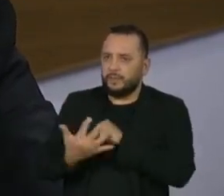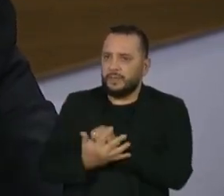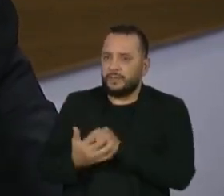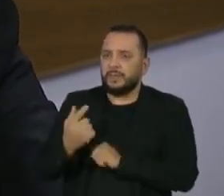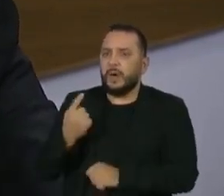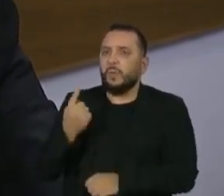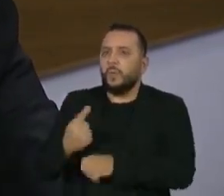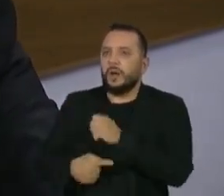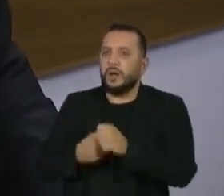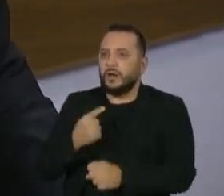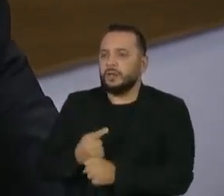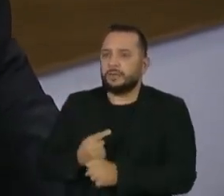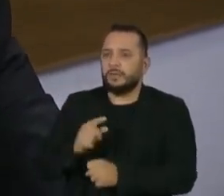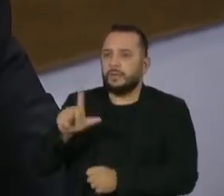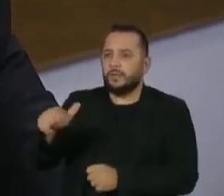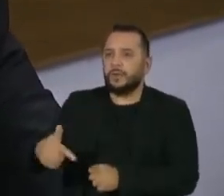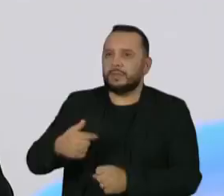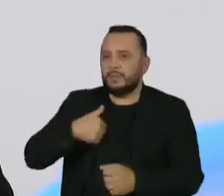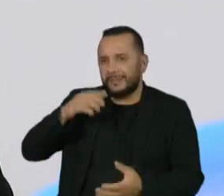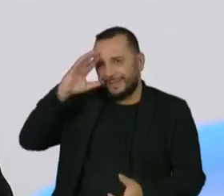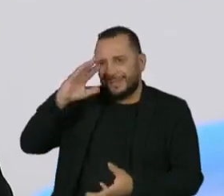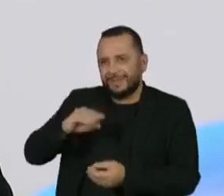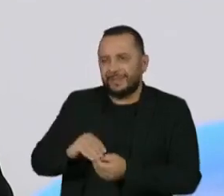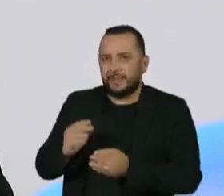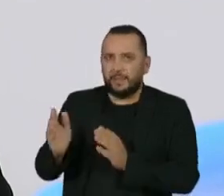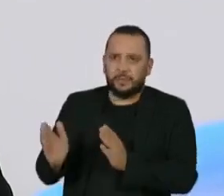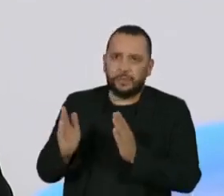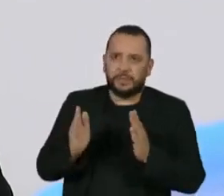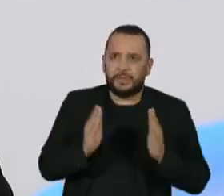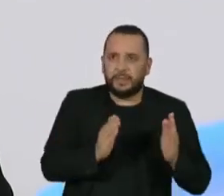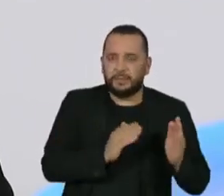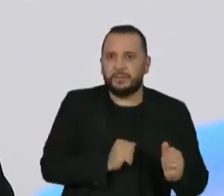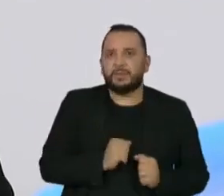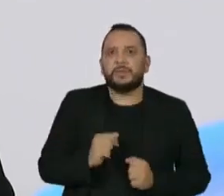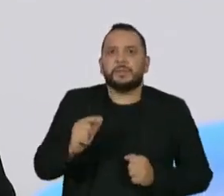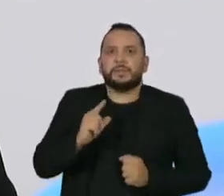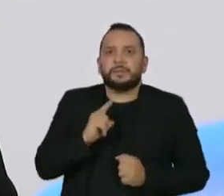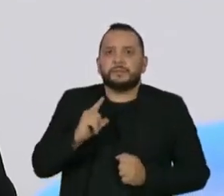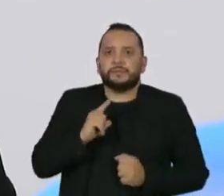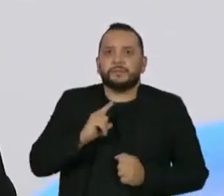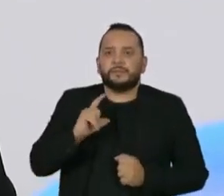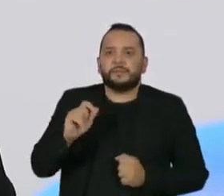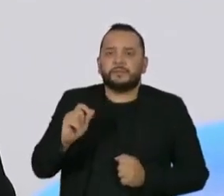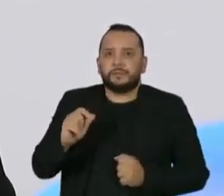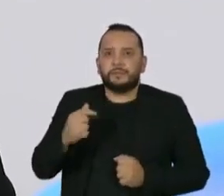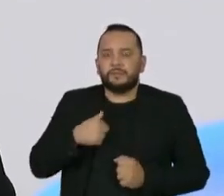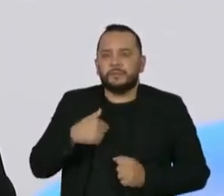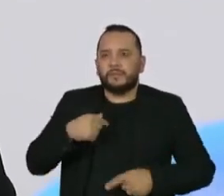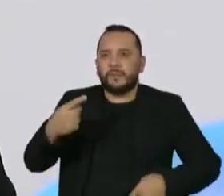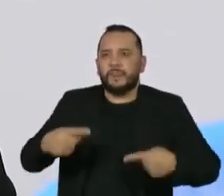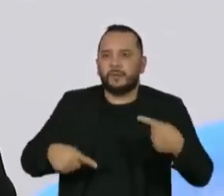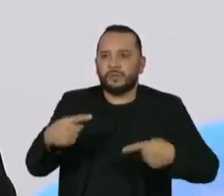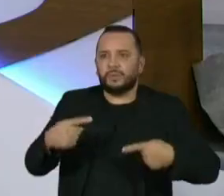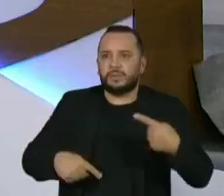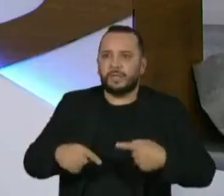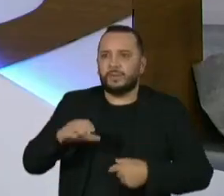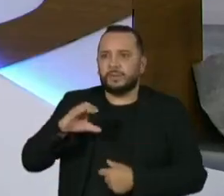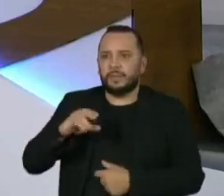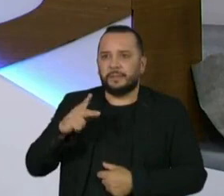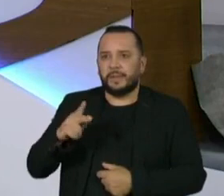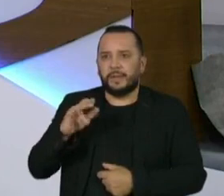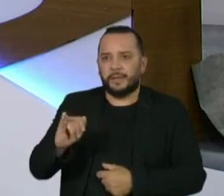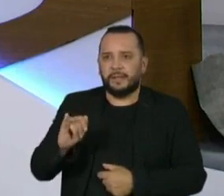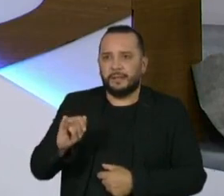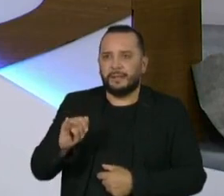aquele processo, porque estavam dadas as condições para o início da CPI. Você tinha